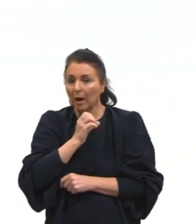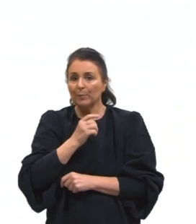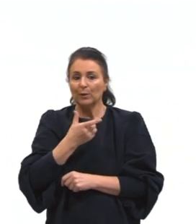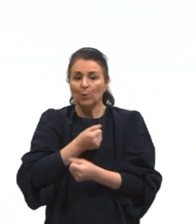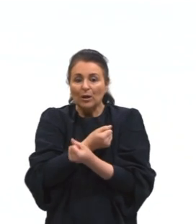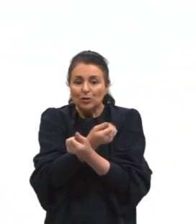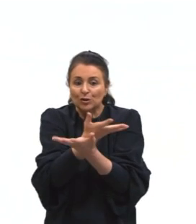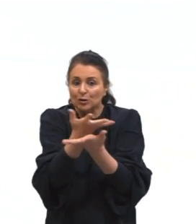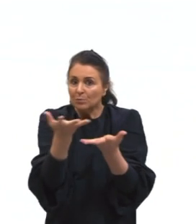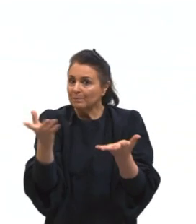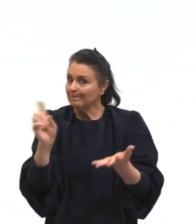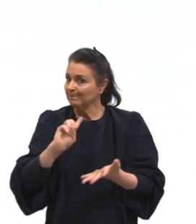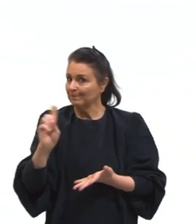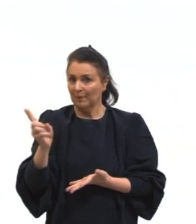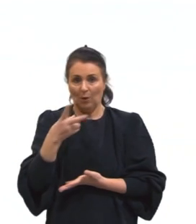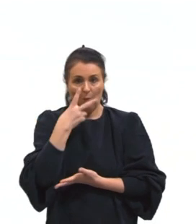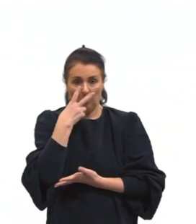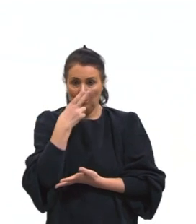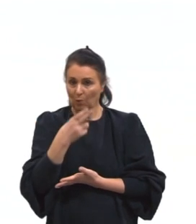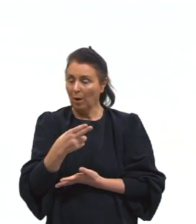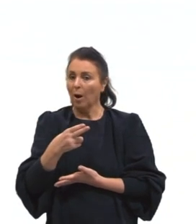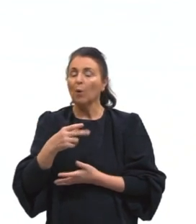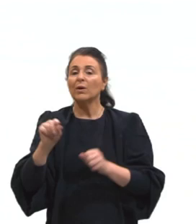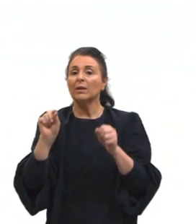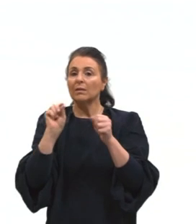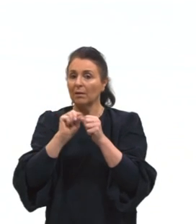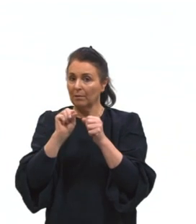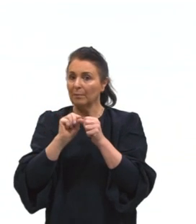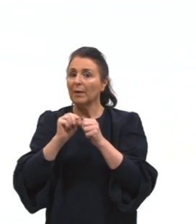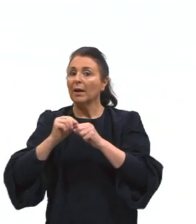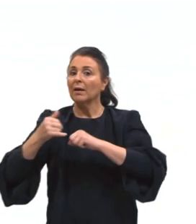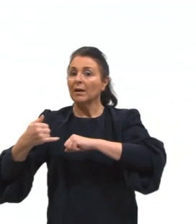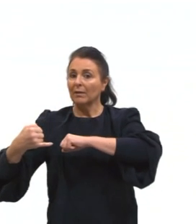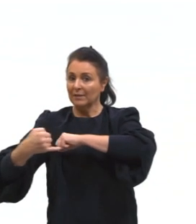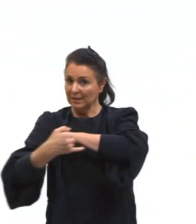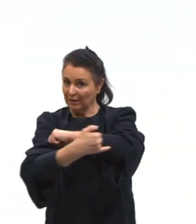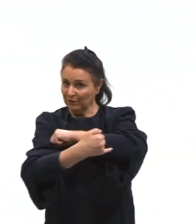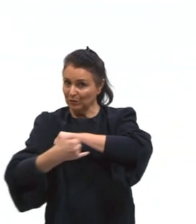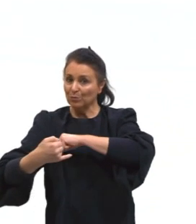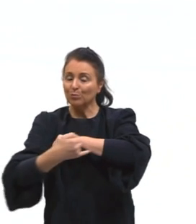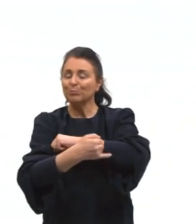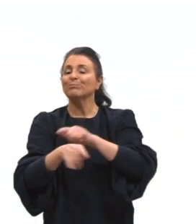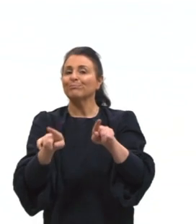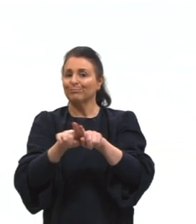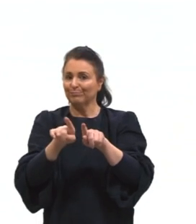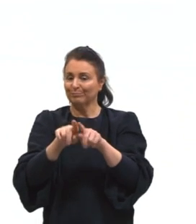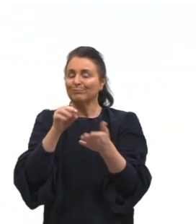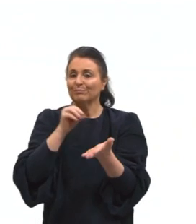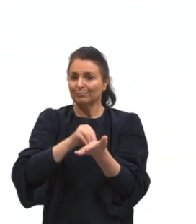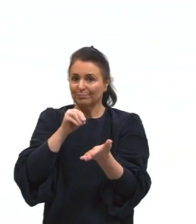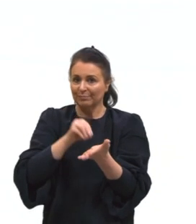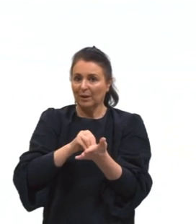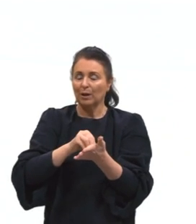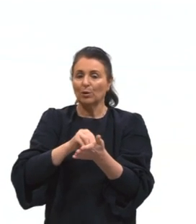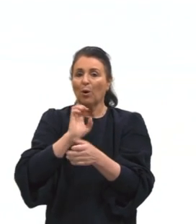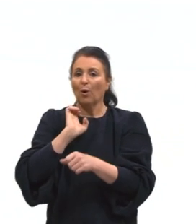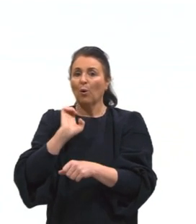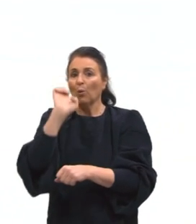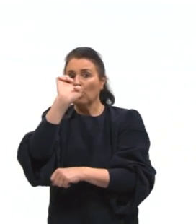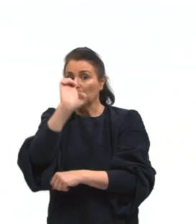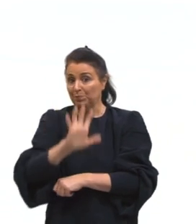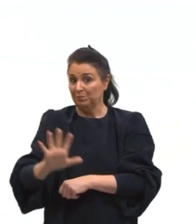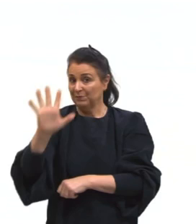homogênea e nem é infraestrutura. Isso quer dizer, as pessoas vão para aquele lugar, né, e o Estado não consegue dar